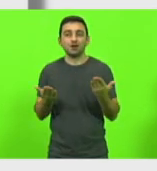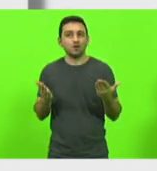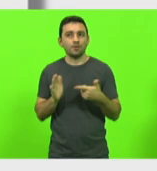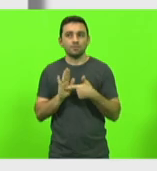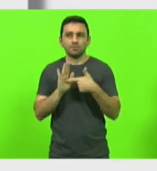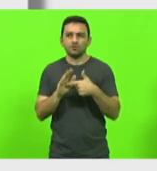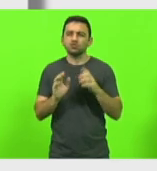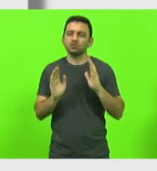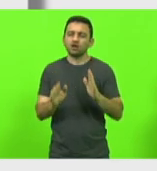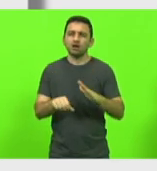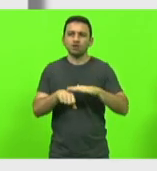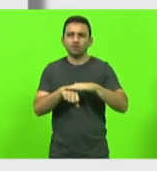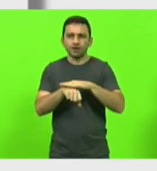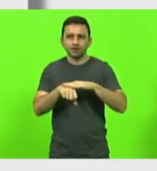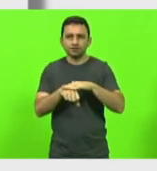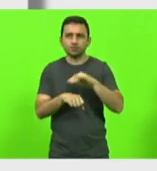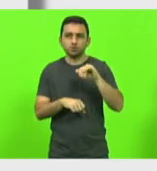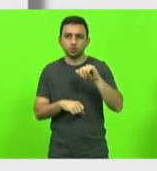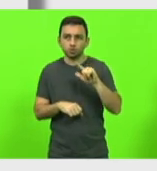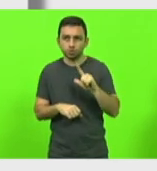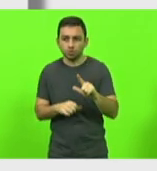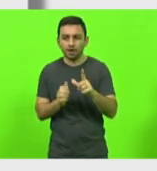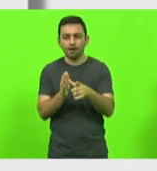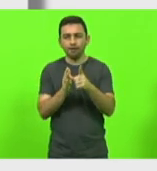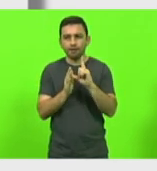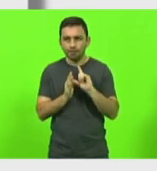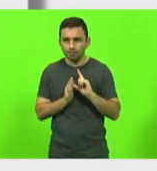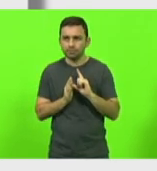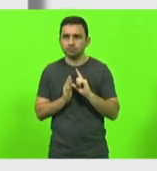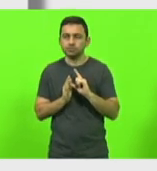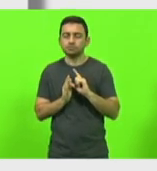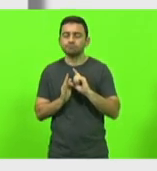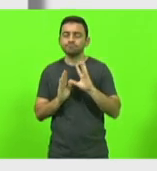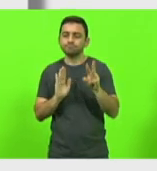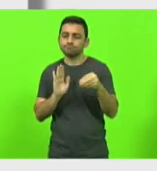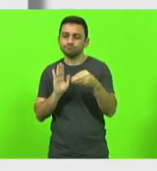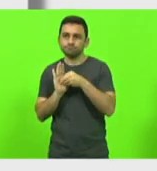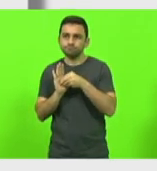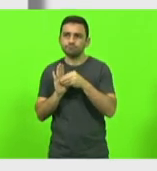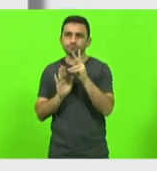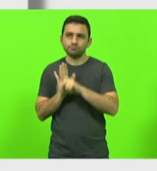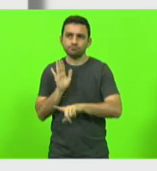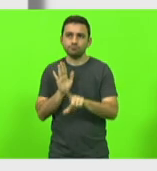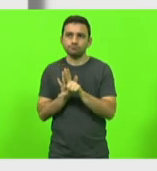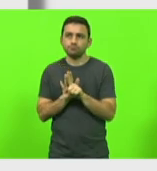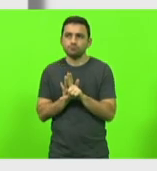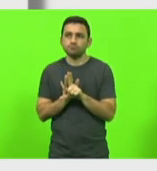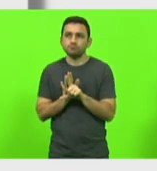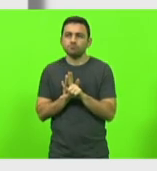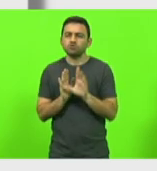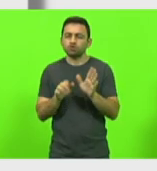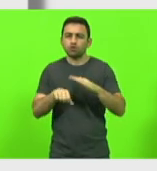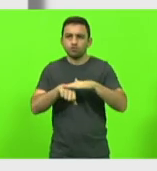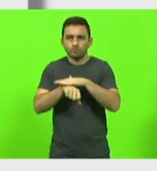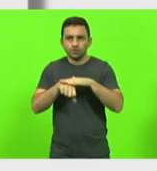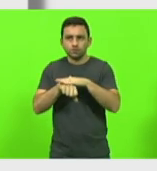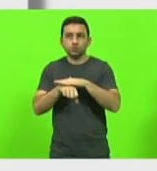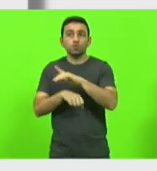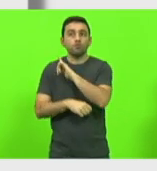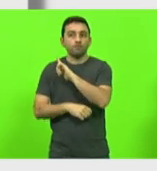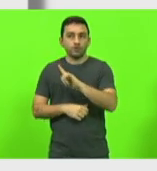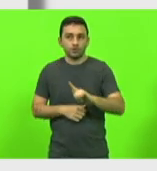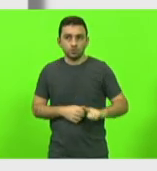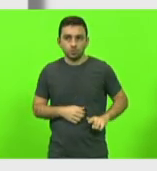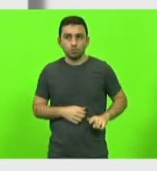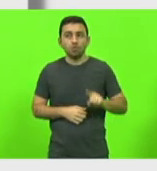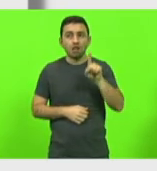conversa no mês de julho, antes de protocolar esse projeto de lei, já fiz uma conversa com um governador e ele